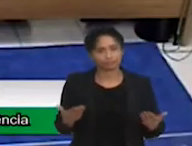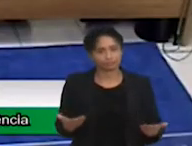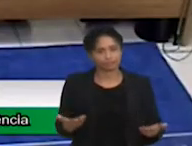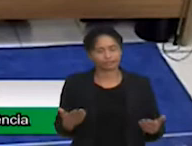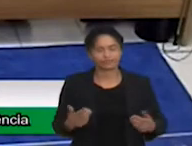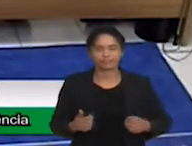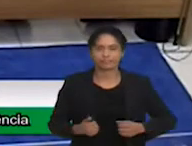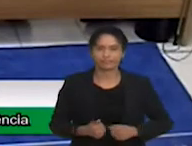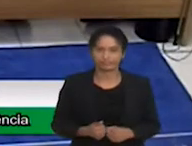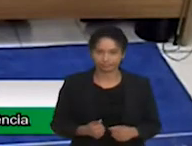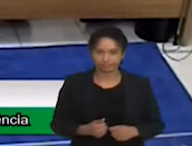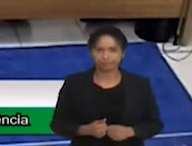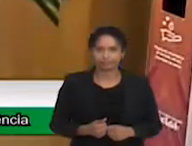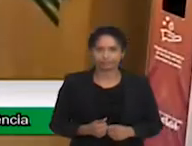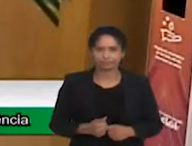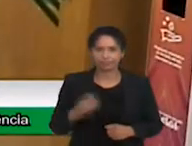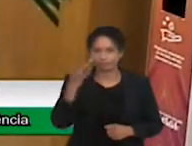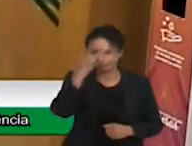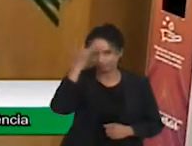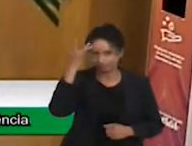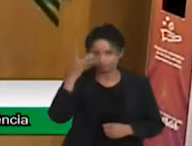a causa da pessoa com deficiência